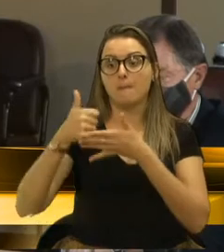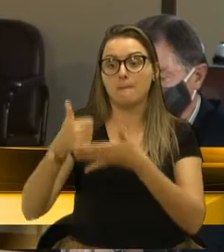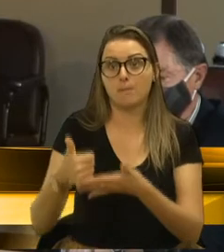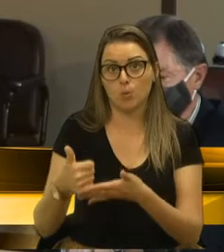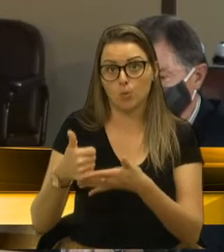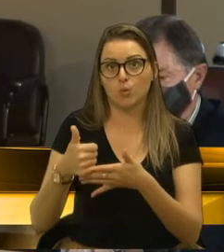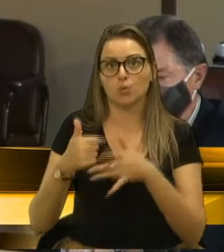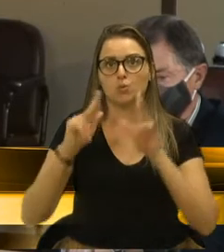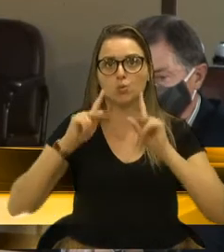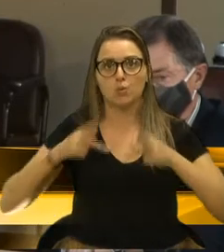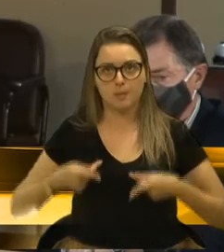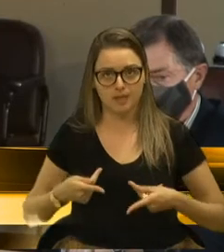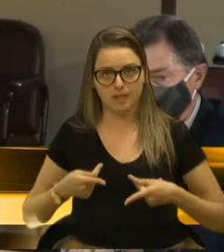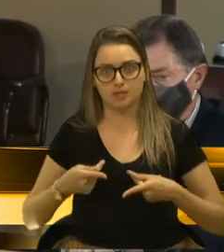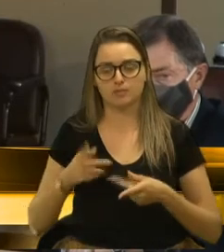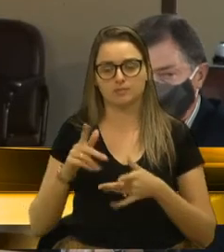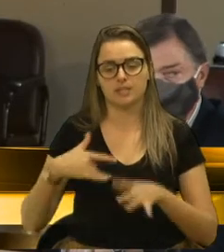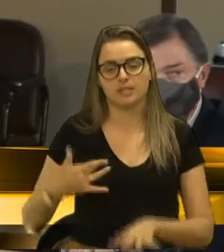Caxias do Sul.